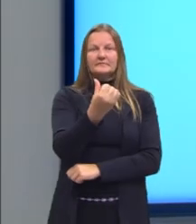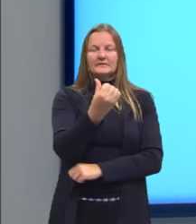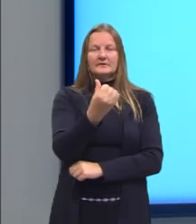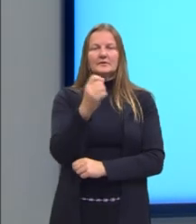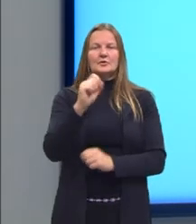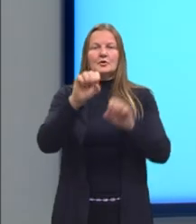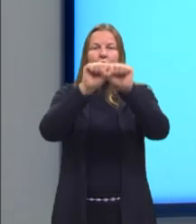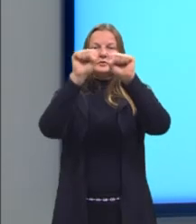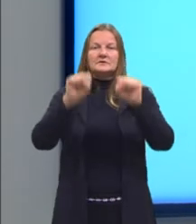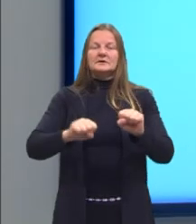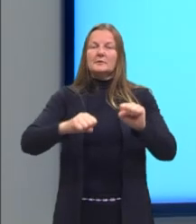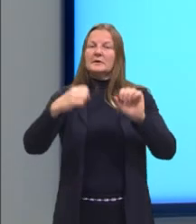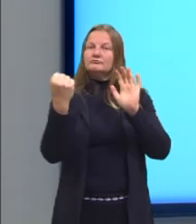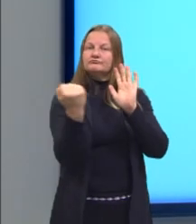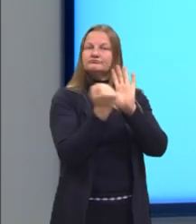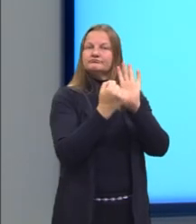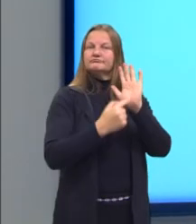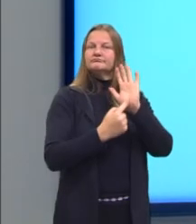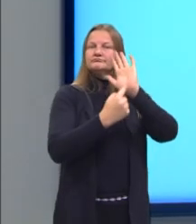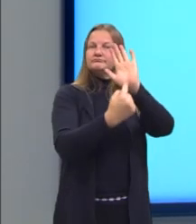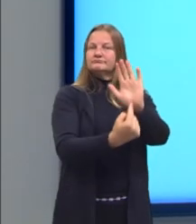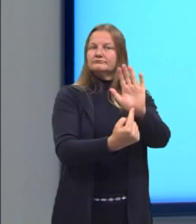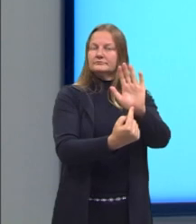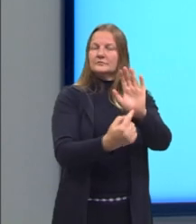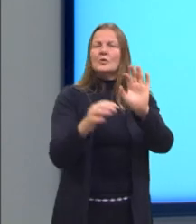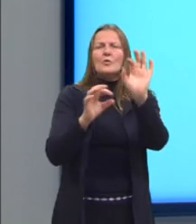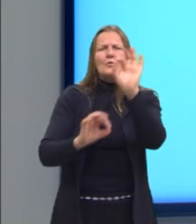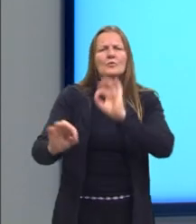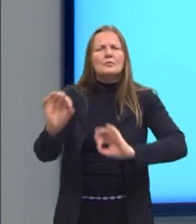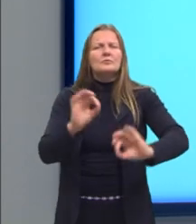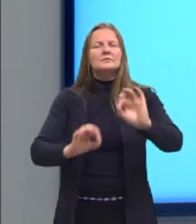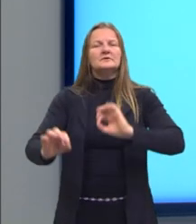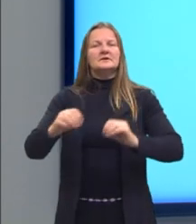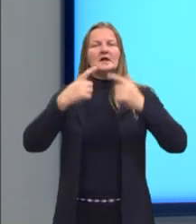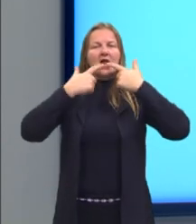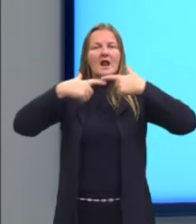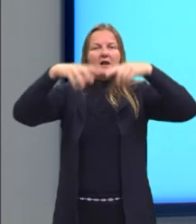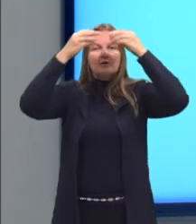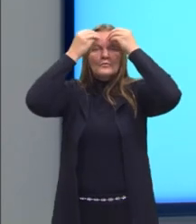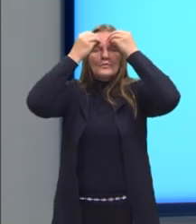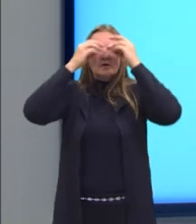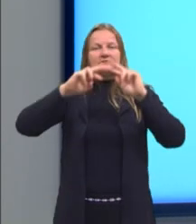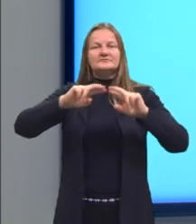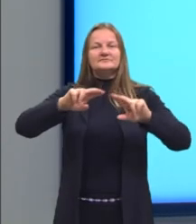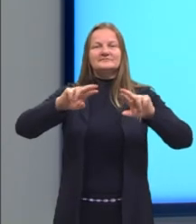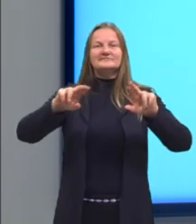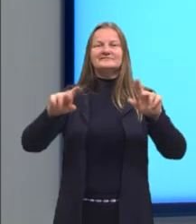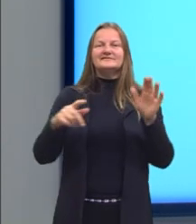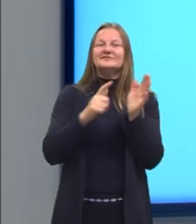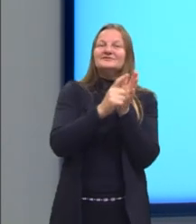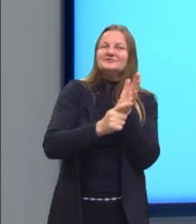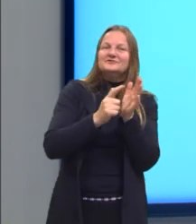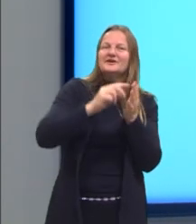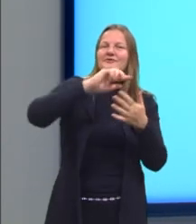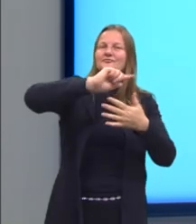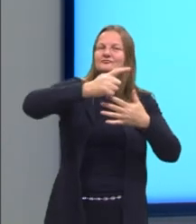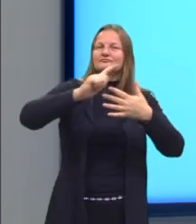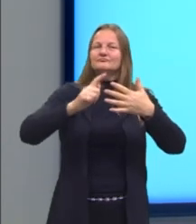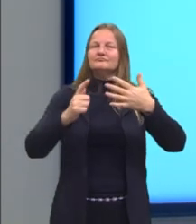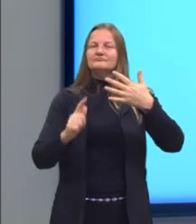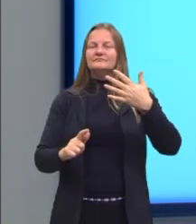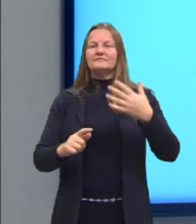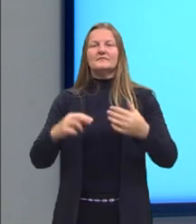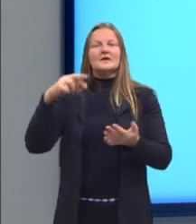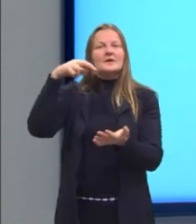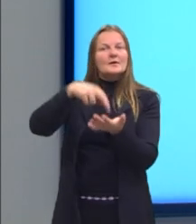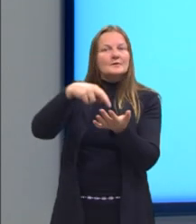esses sistemas simbólicos que organizam as nossas linguagens. Que organizam essas realidades